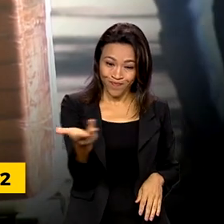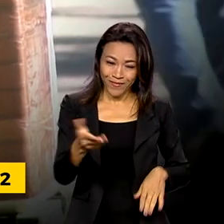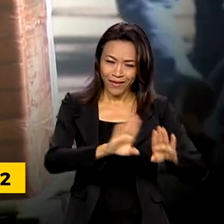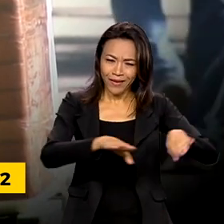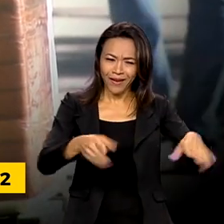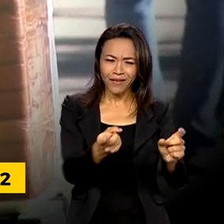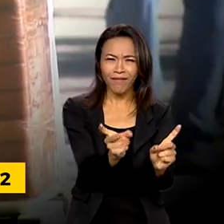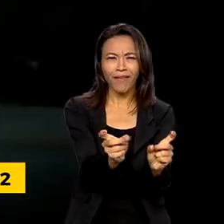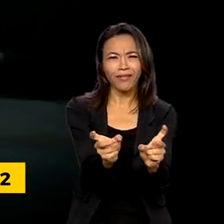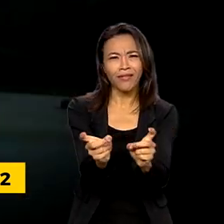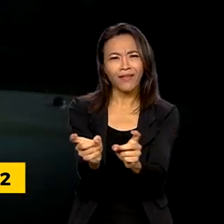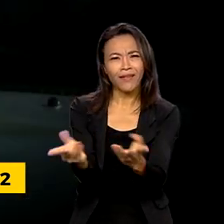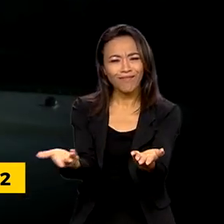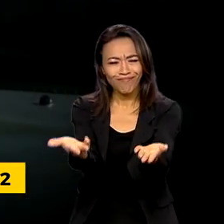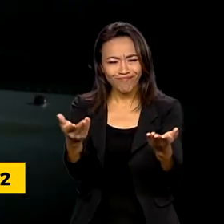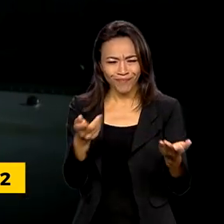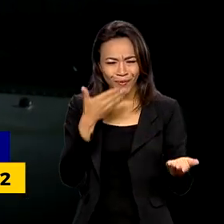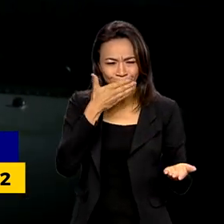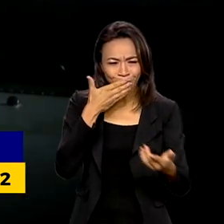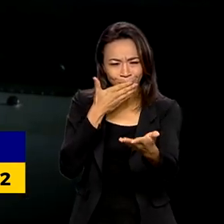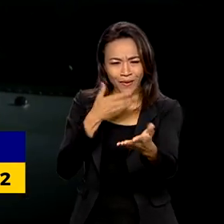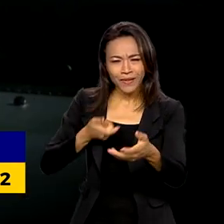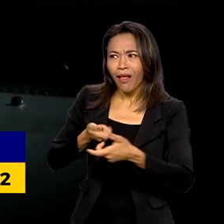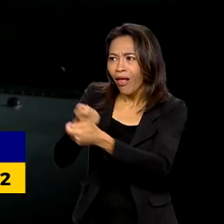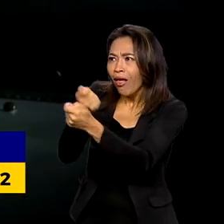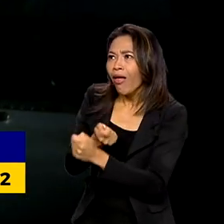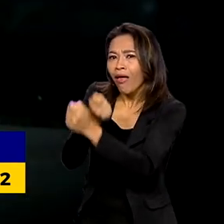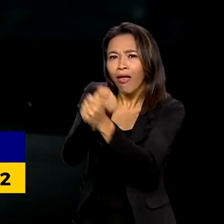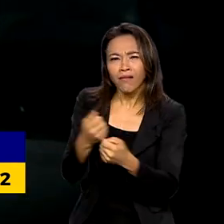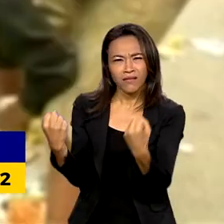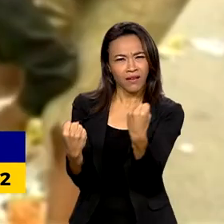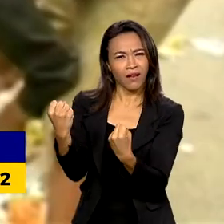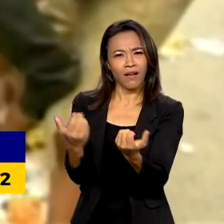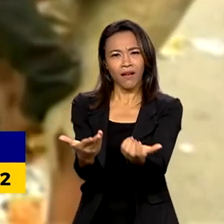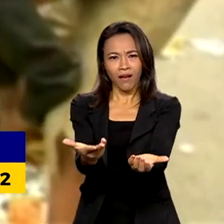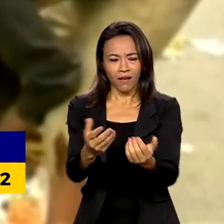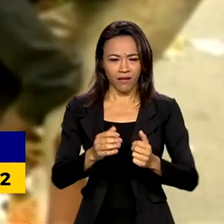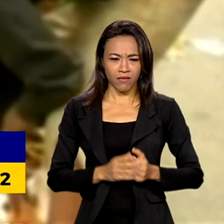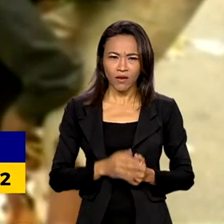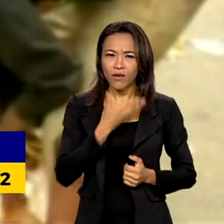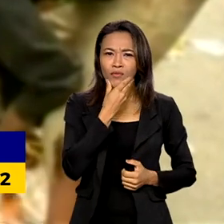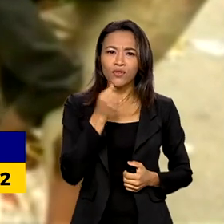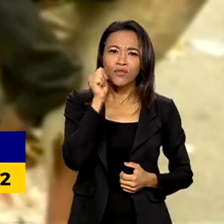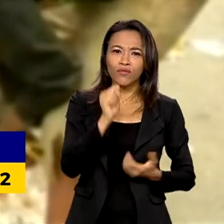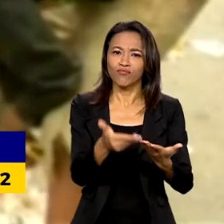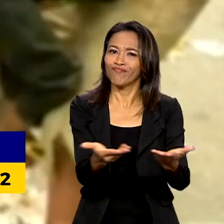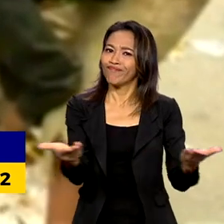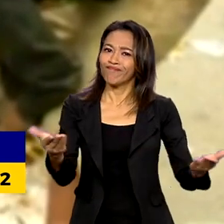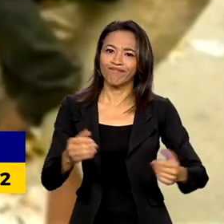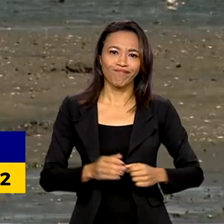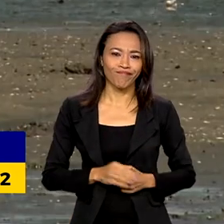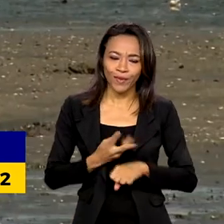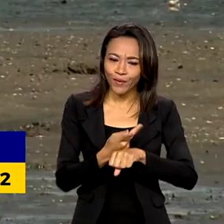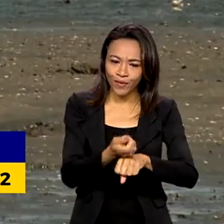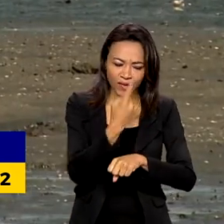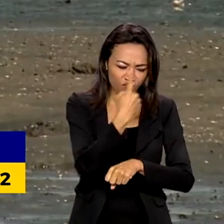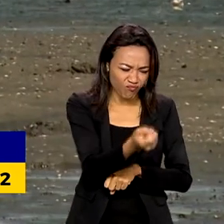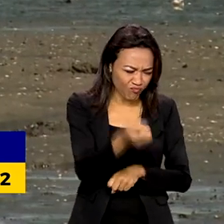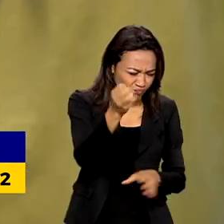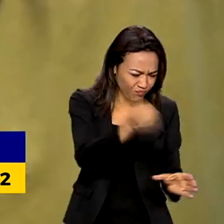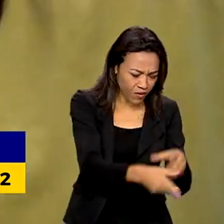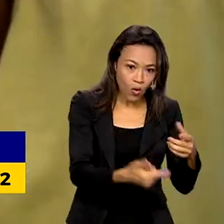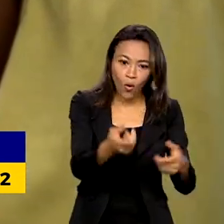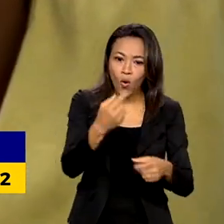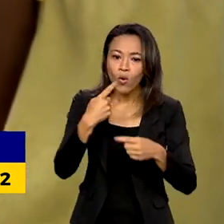ruas vendendo doces, nos faróis lavando vidro de carros, meninos e meninas buscando no lixo ou no